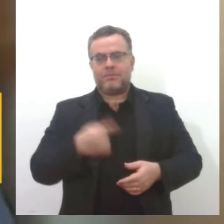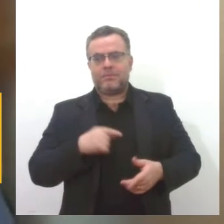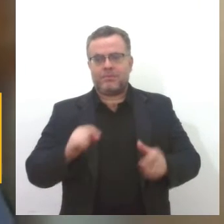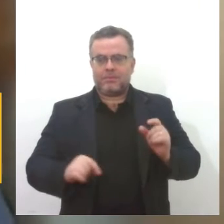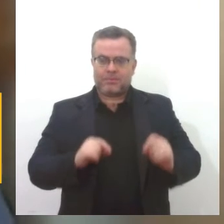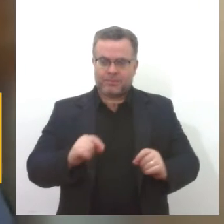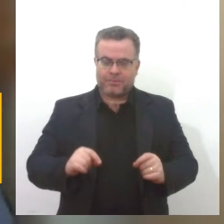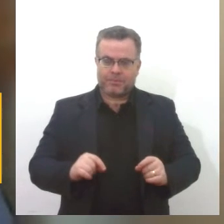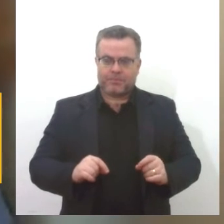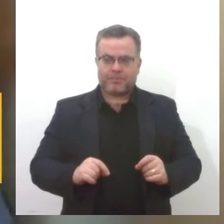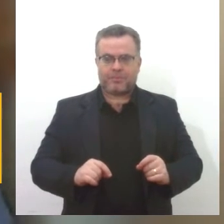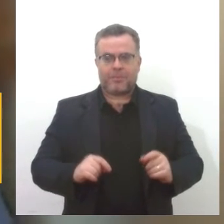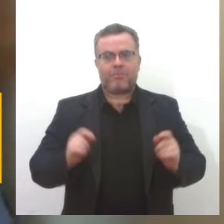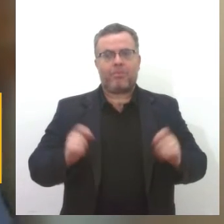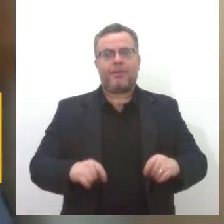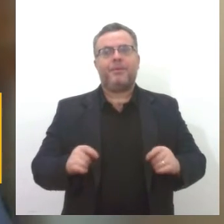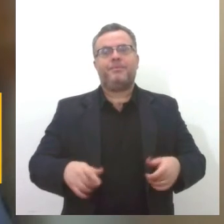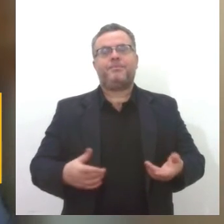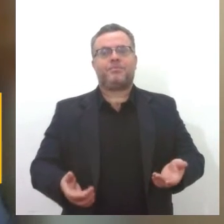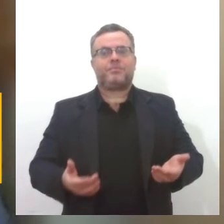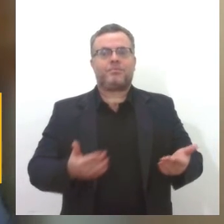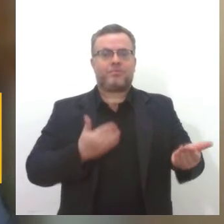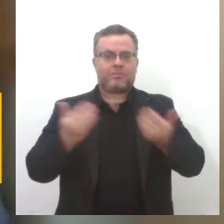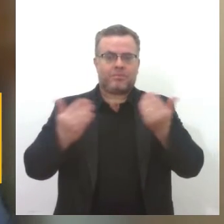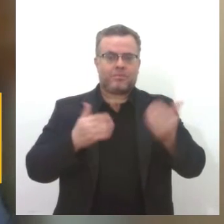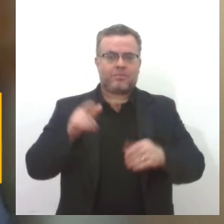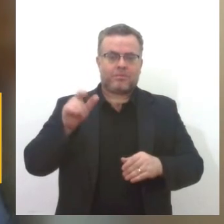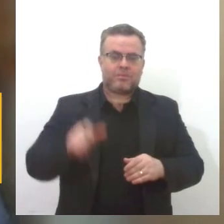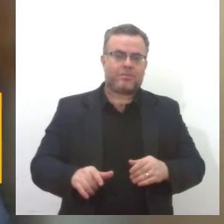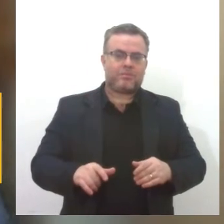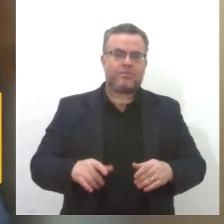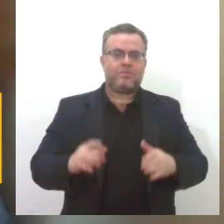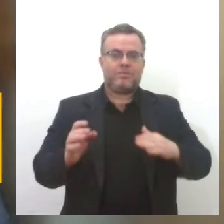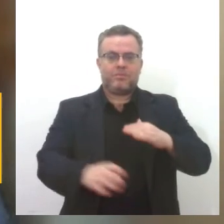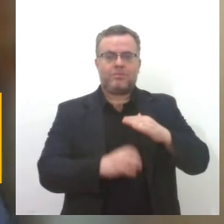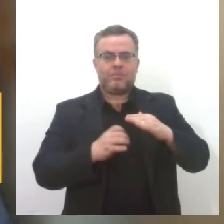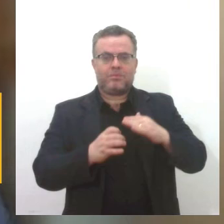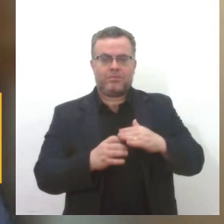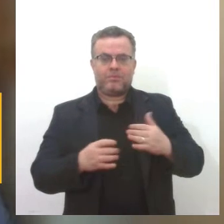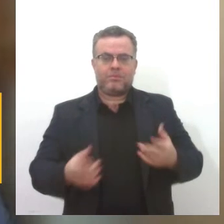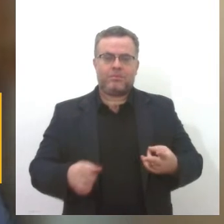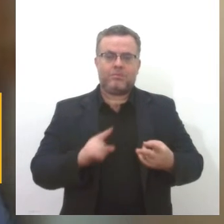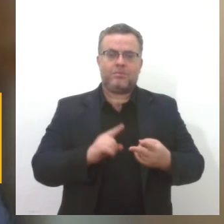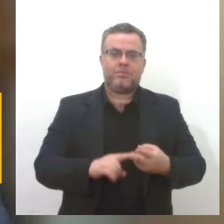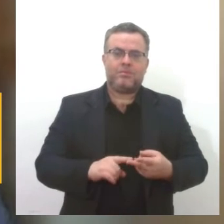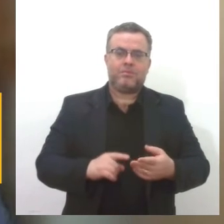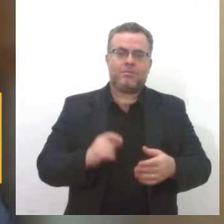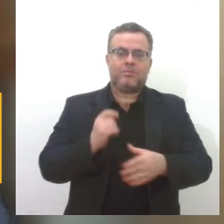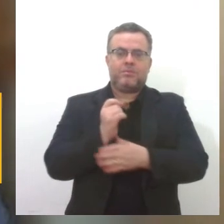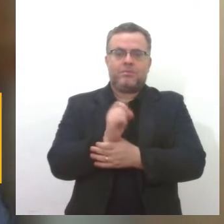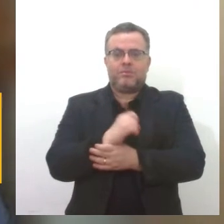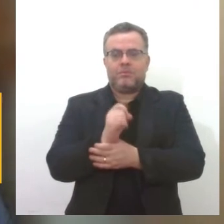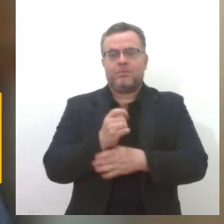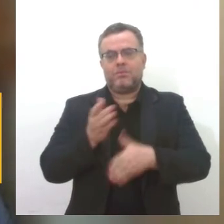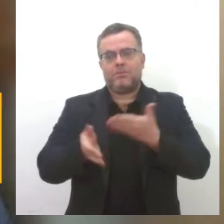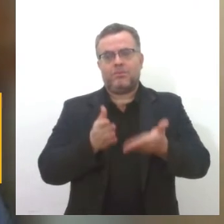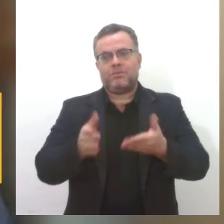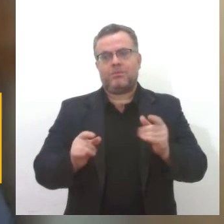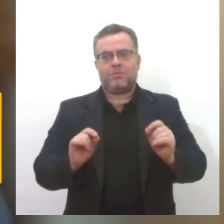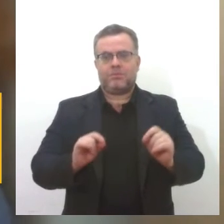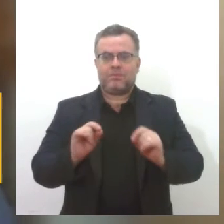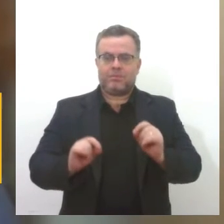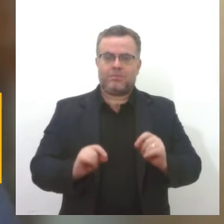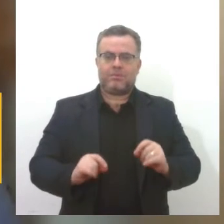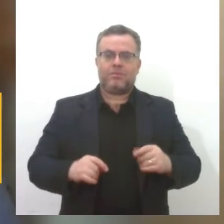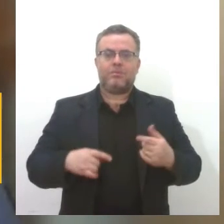A Bia, ela é psicoterapeuta, a Lilian Teles, ela é uma empresária, e a Alana, ela é uma terapeuta holística. Então, mostrando assim